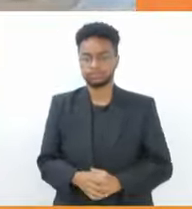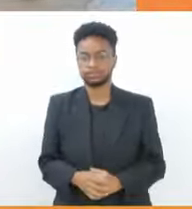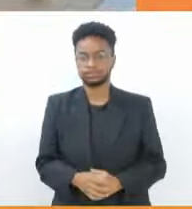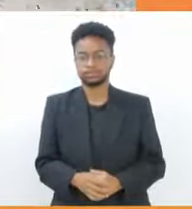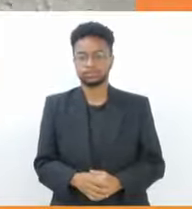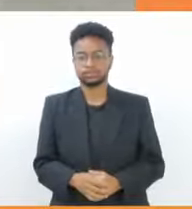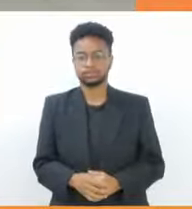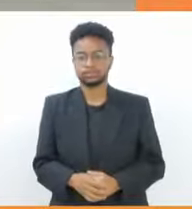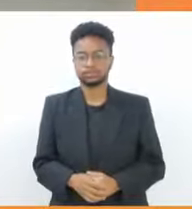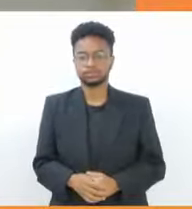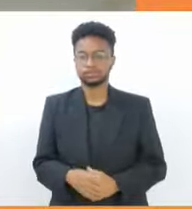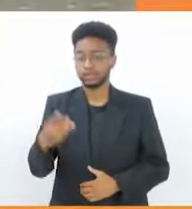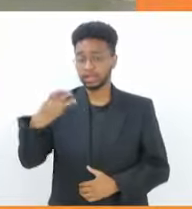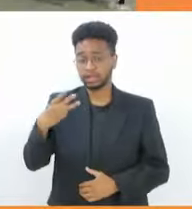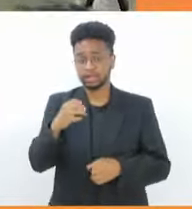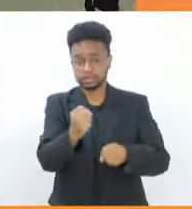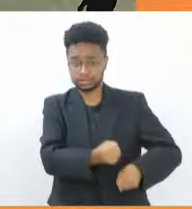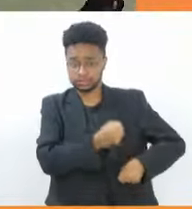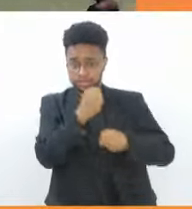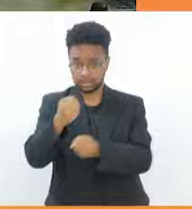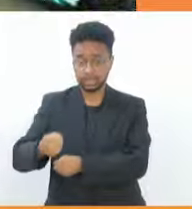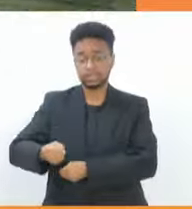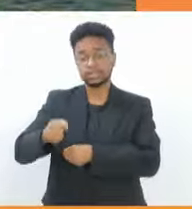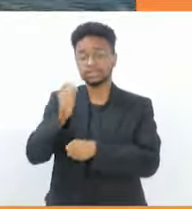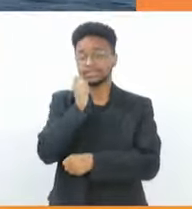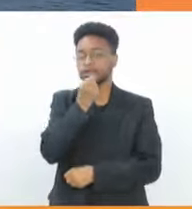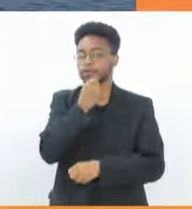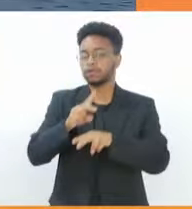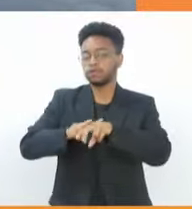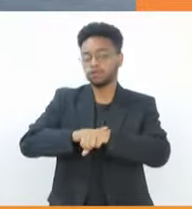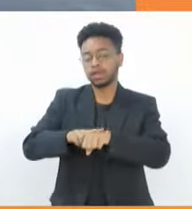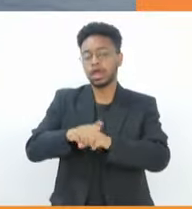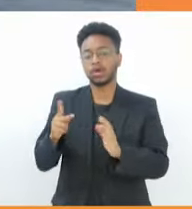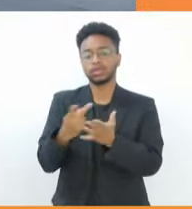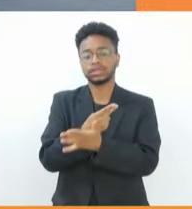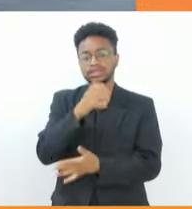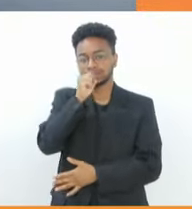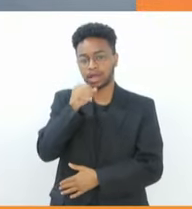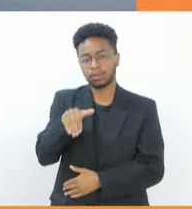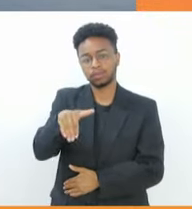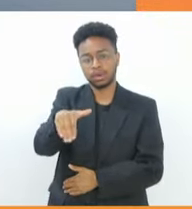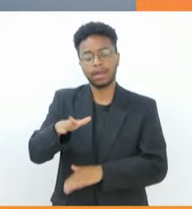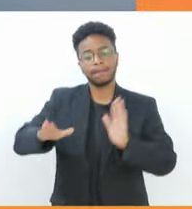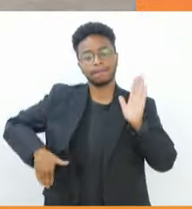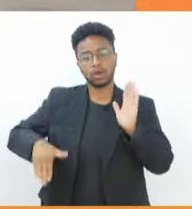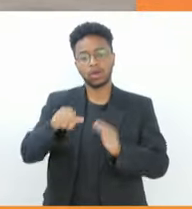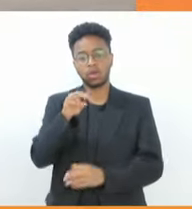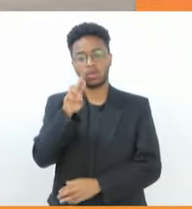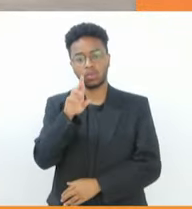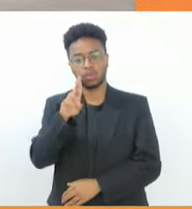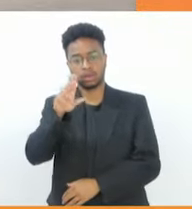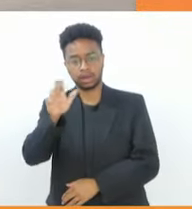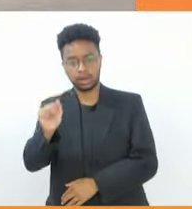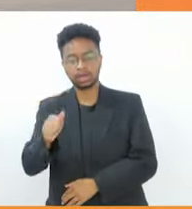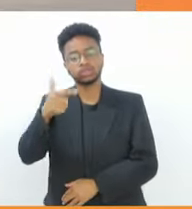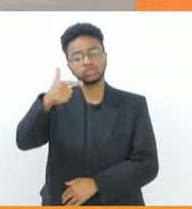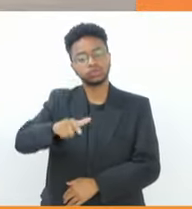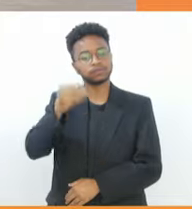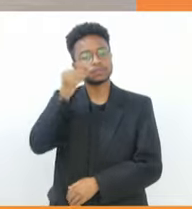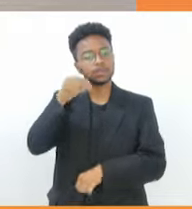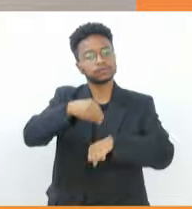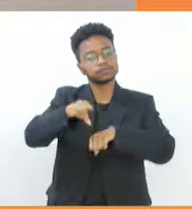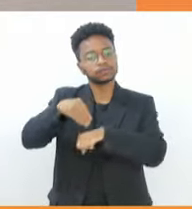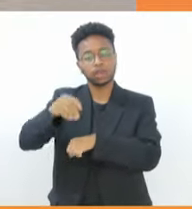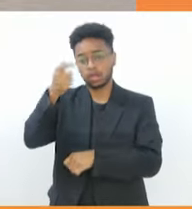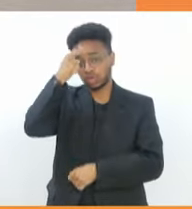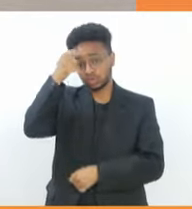A terceira remada, Setembro Verde, este sábado na Praia da Urca, busca mais uma vez conscientizar as pessoas sobre a